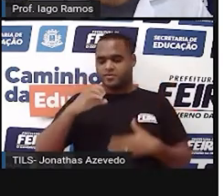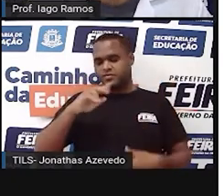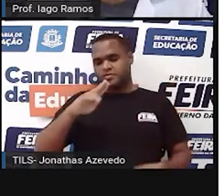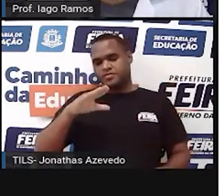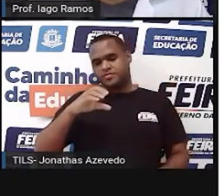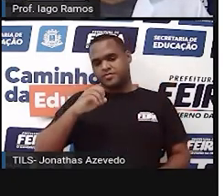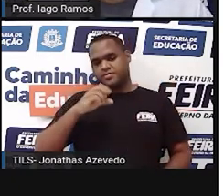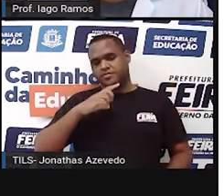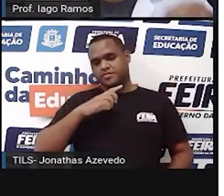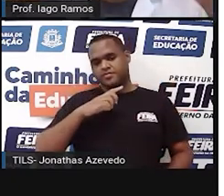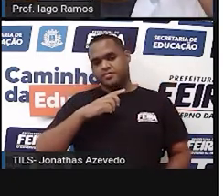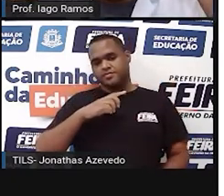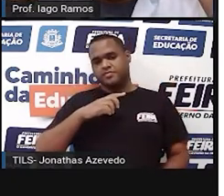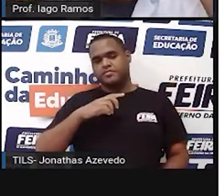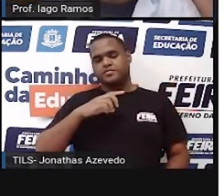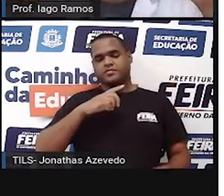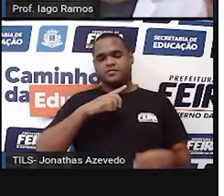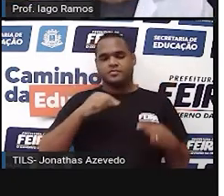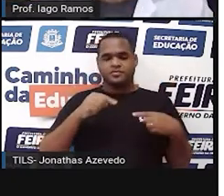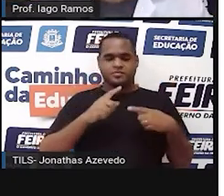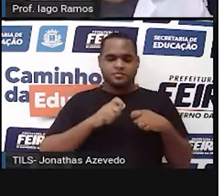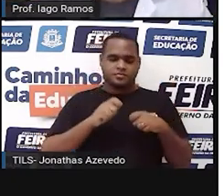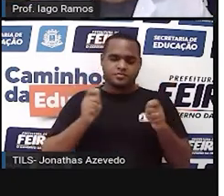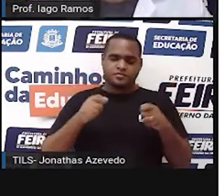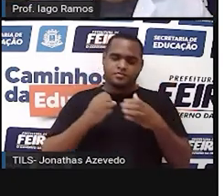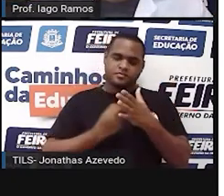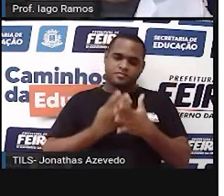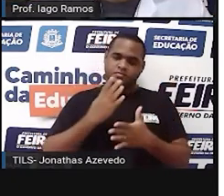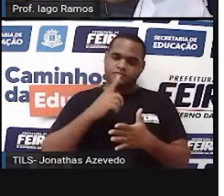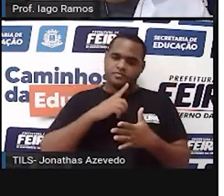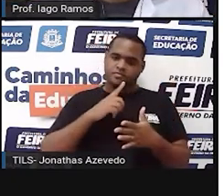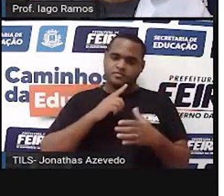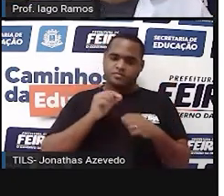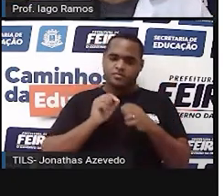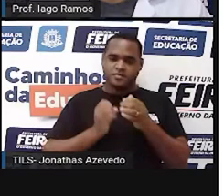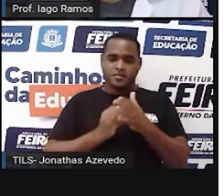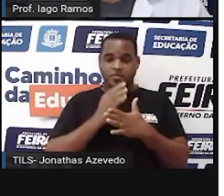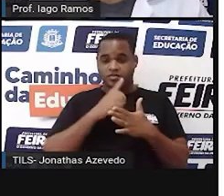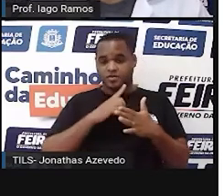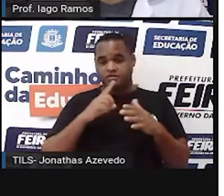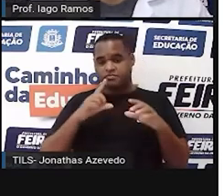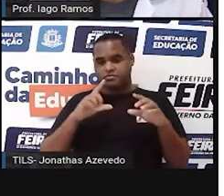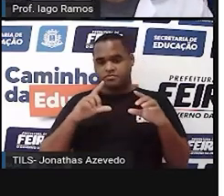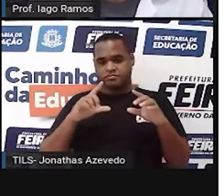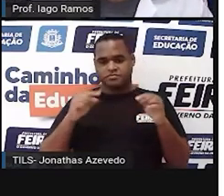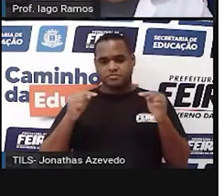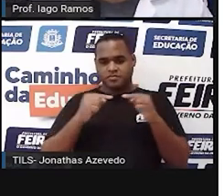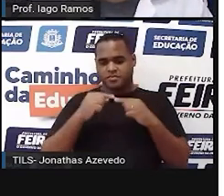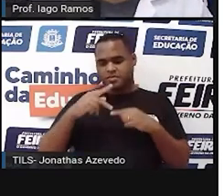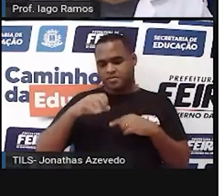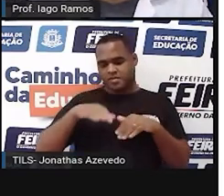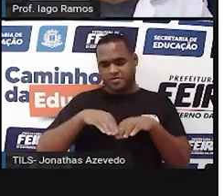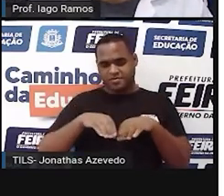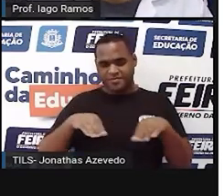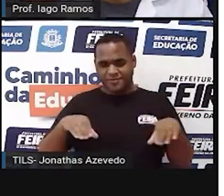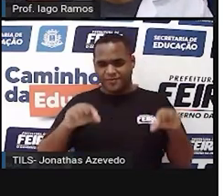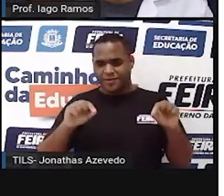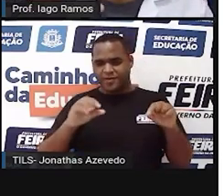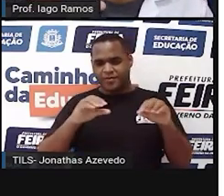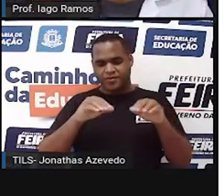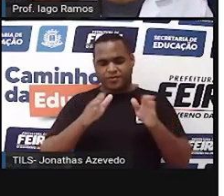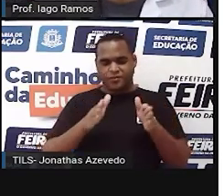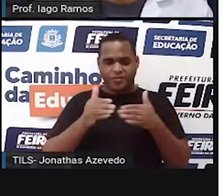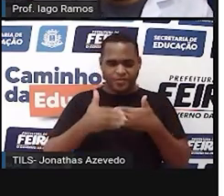né? Isso aí você deve já ter criado uma imagem do que é um cubo, do que é um paralelepípedo, pois é isso aí, né?